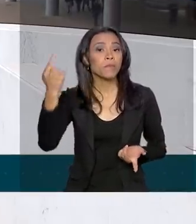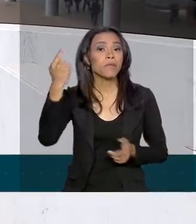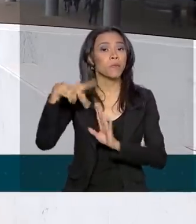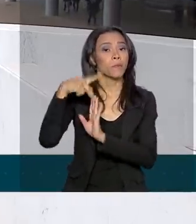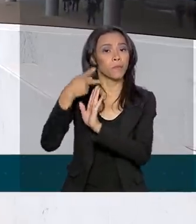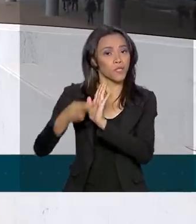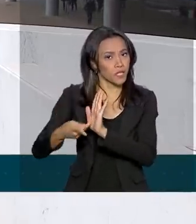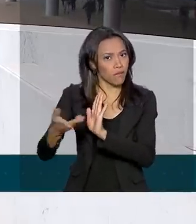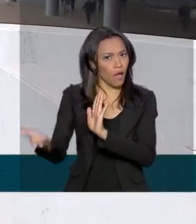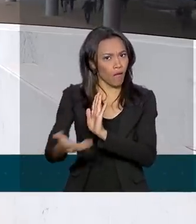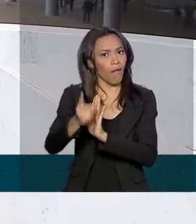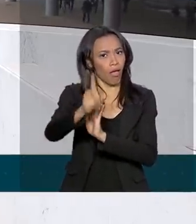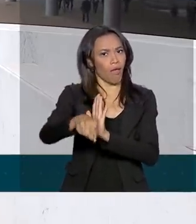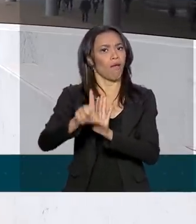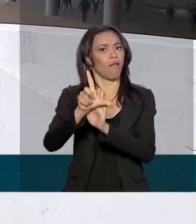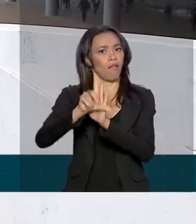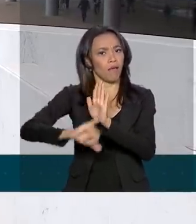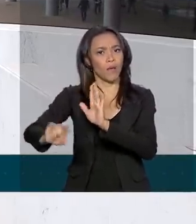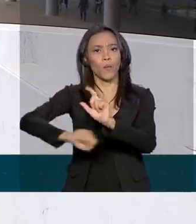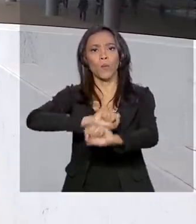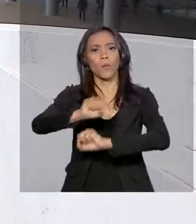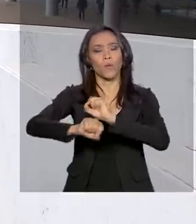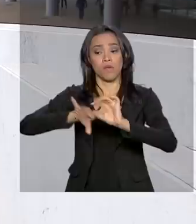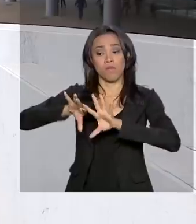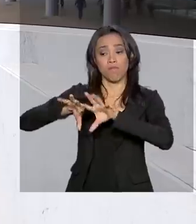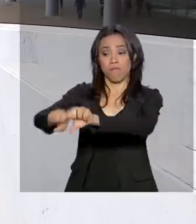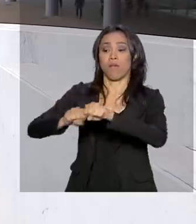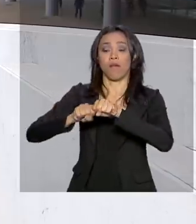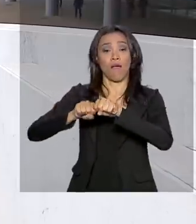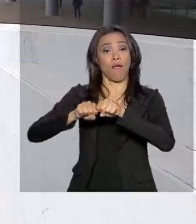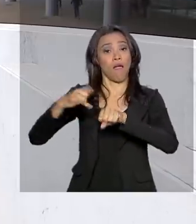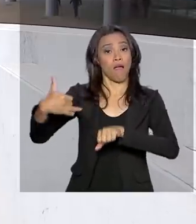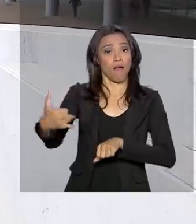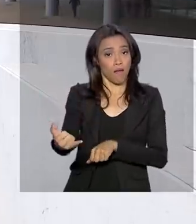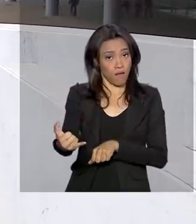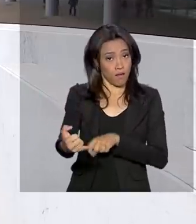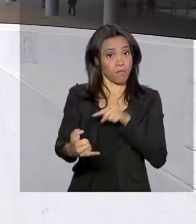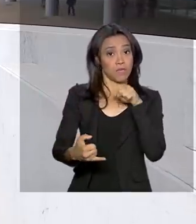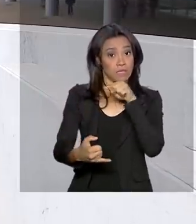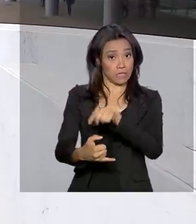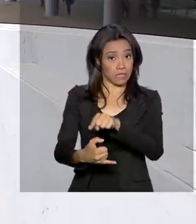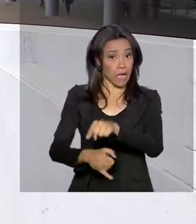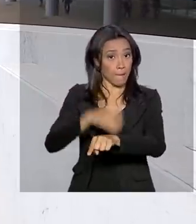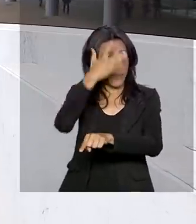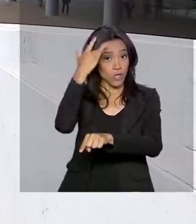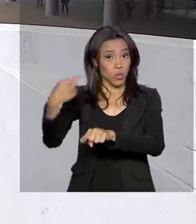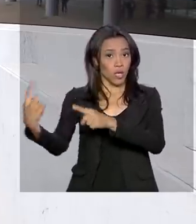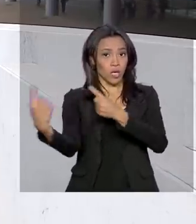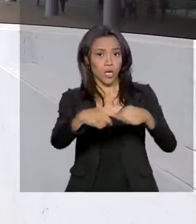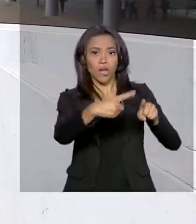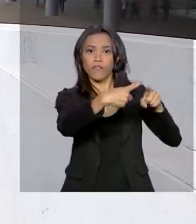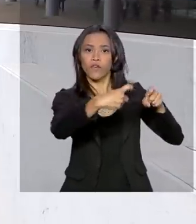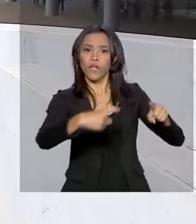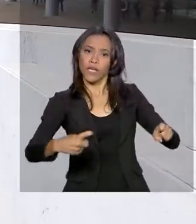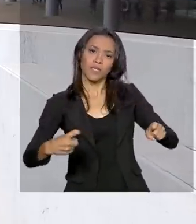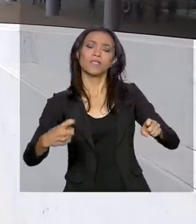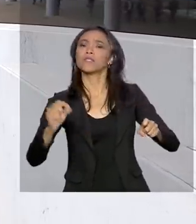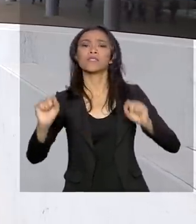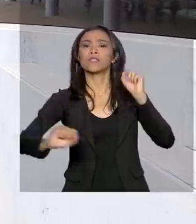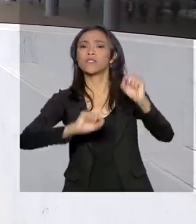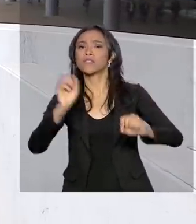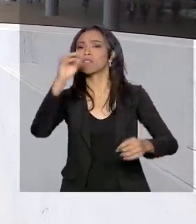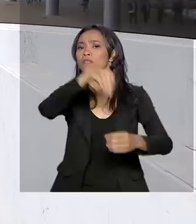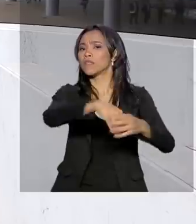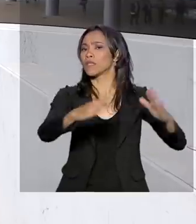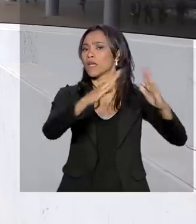que agora é lei, prevê a apreensão de arma que esteja sob a posse do agressor no caso de violência doméstica. E funciona assim,